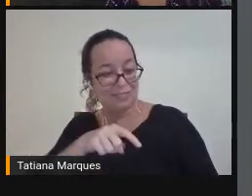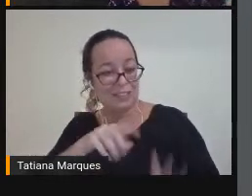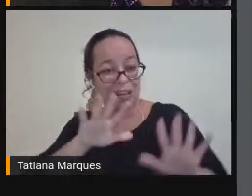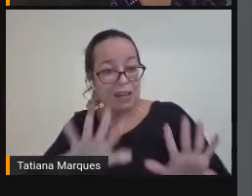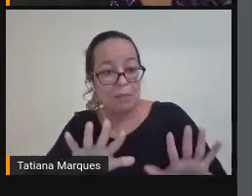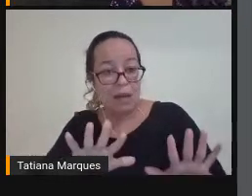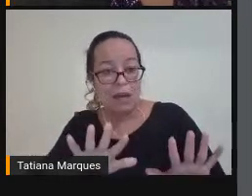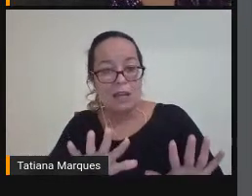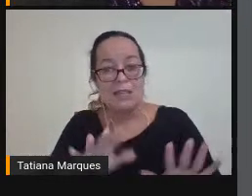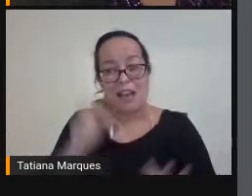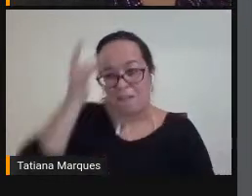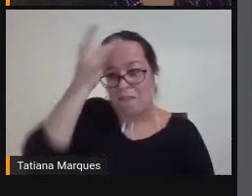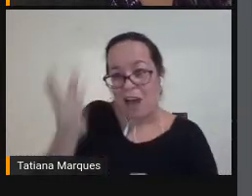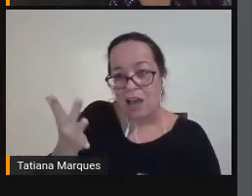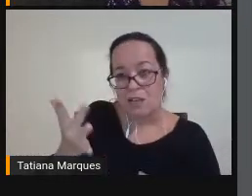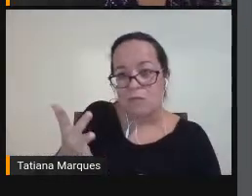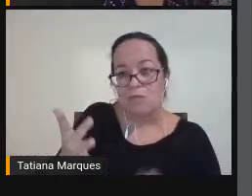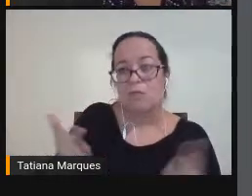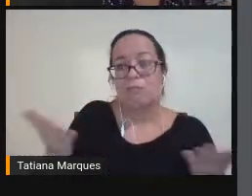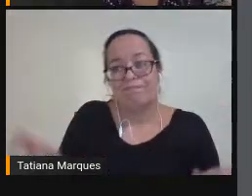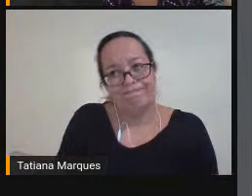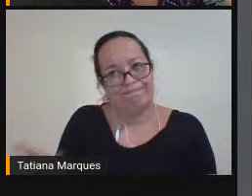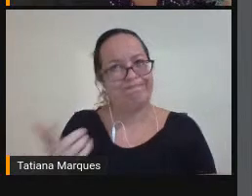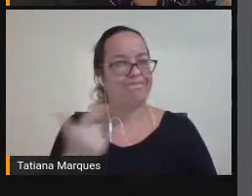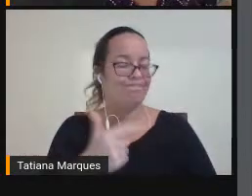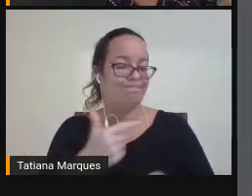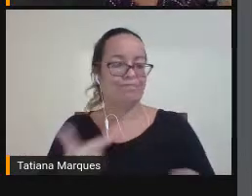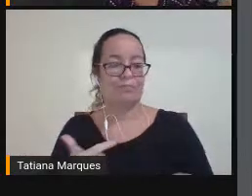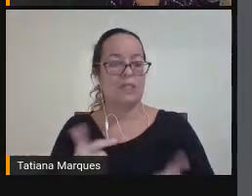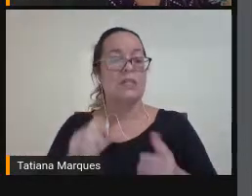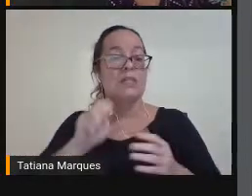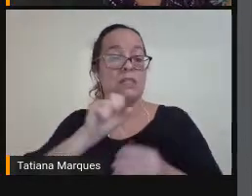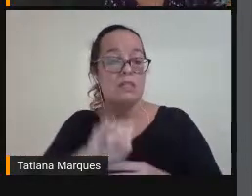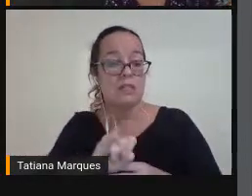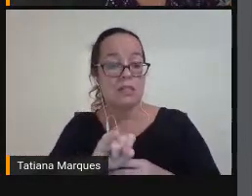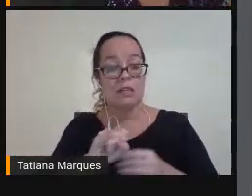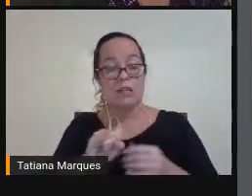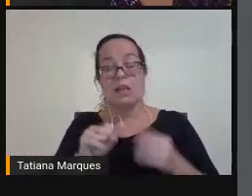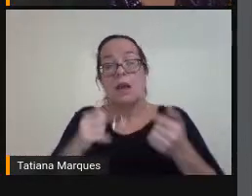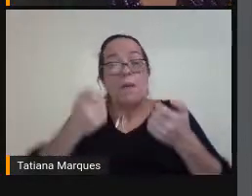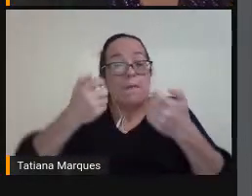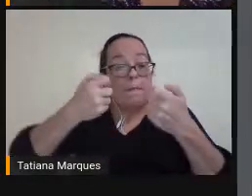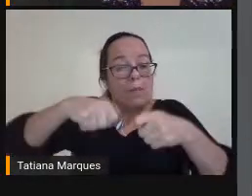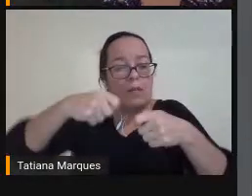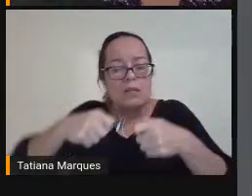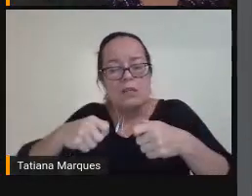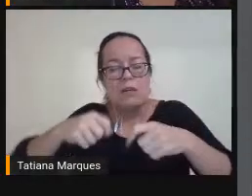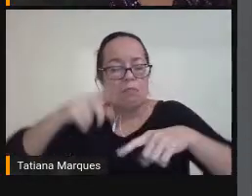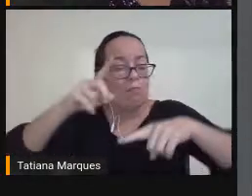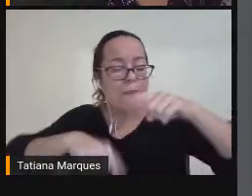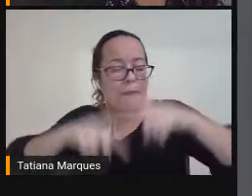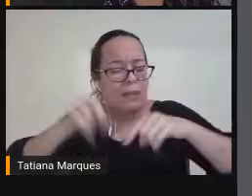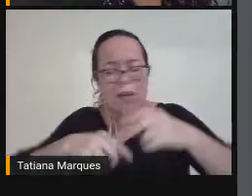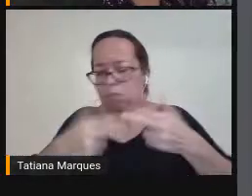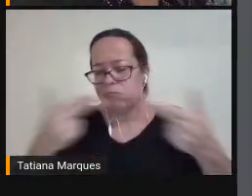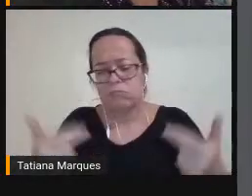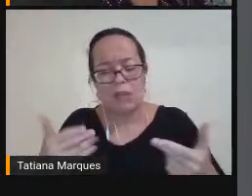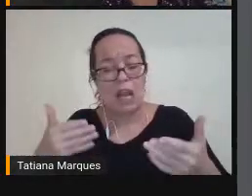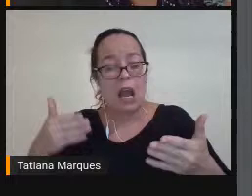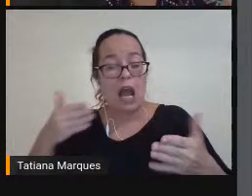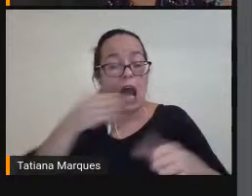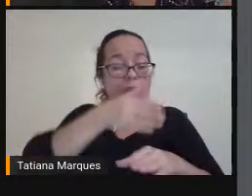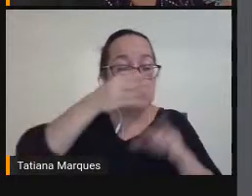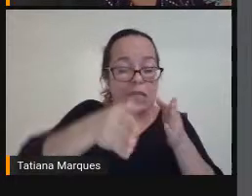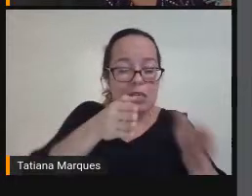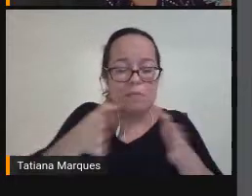nós Estamos Falando Das pessoas Que precisam De muitos Ajustes De acessibilidade